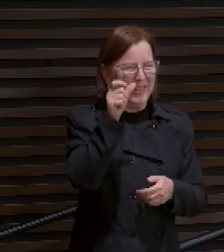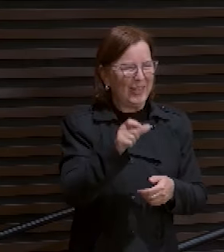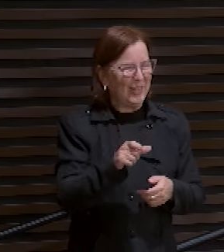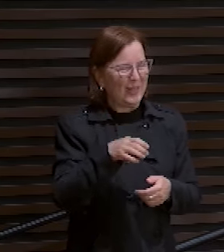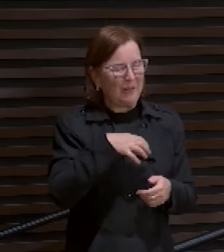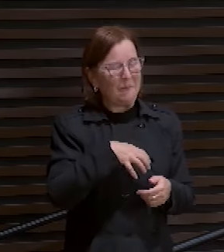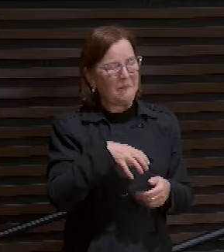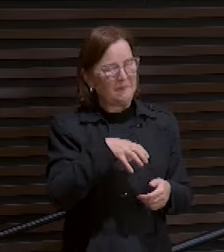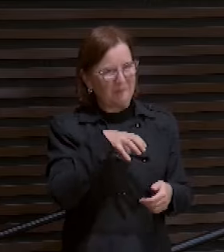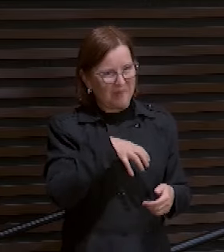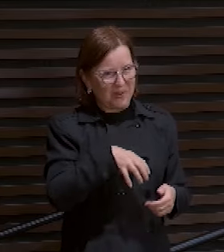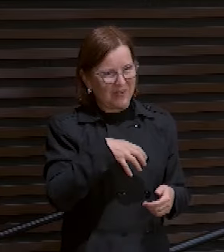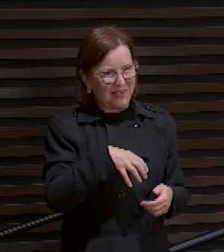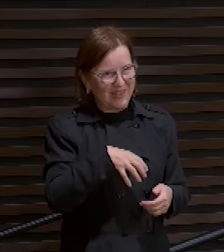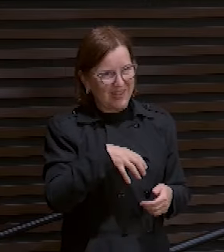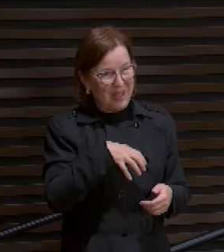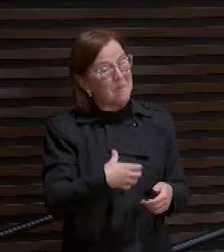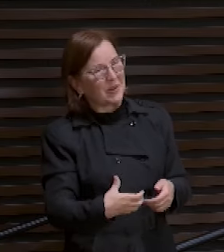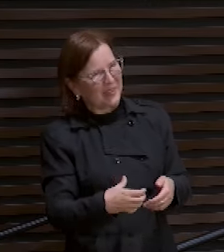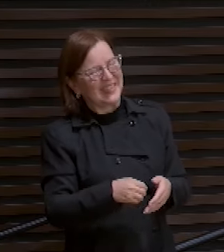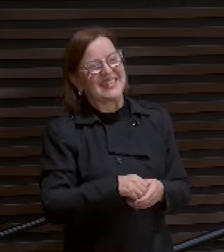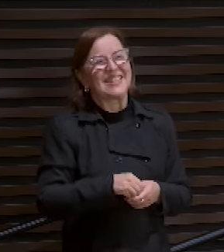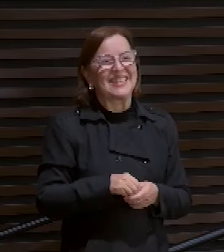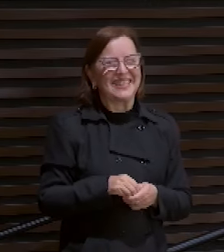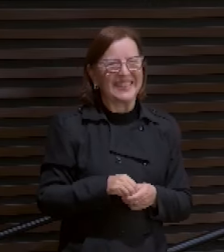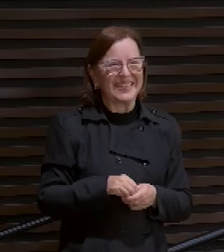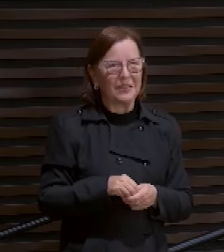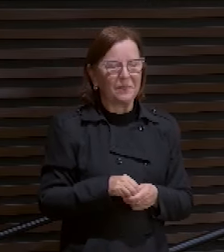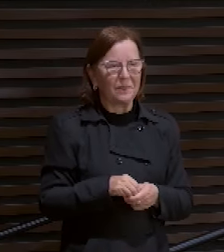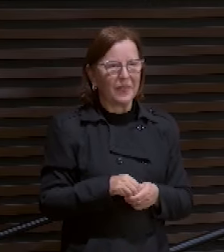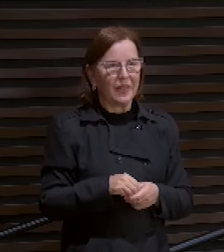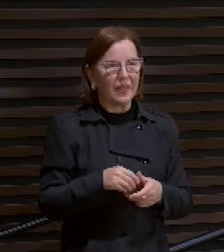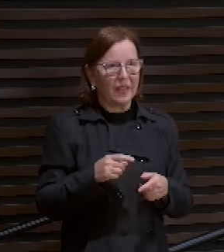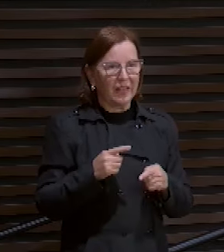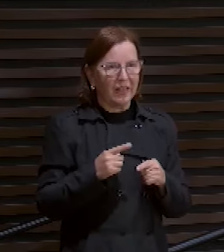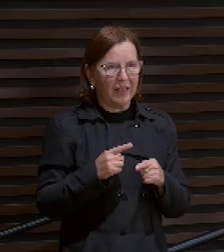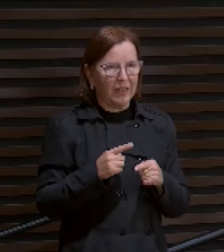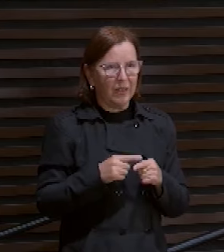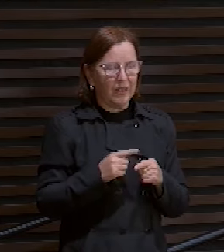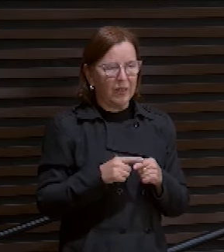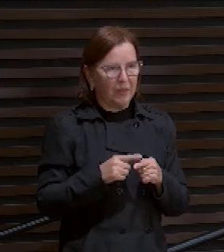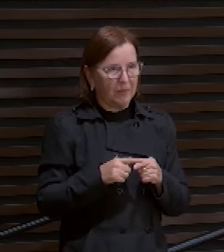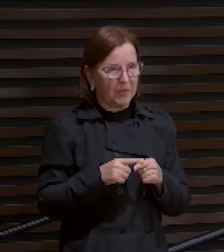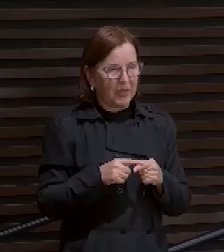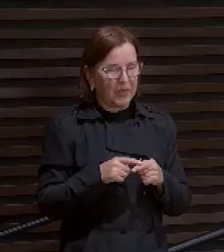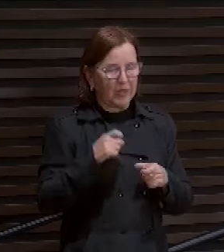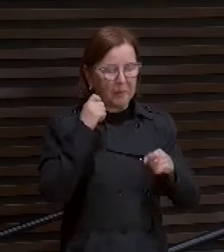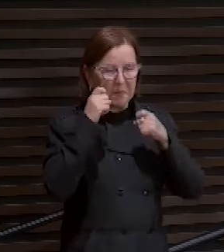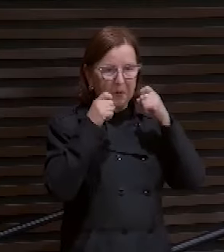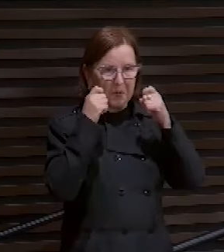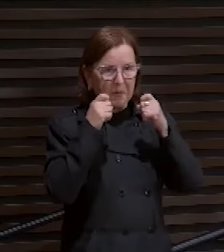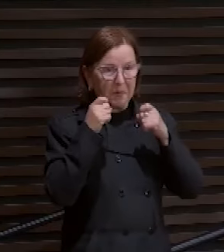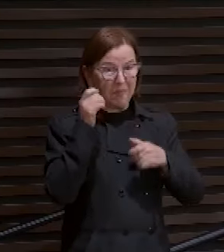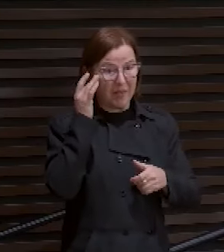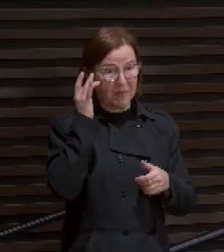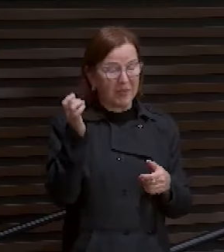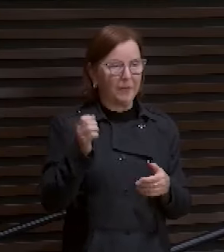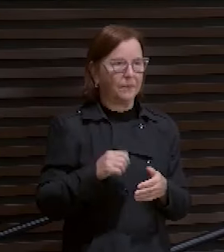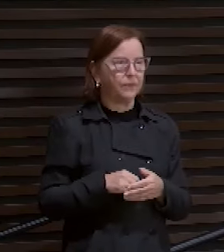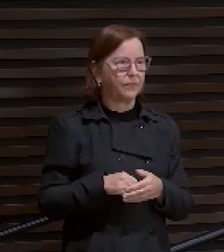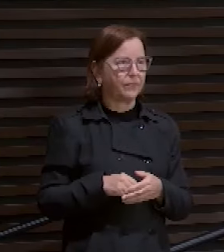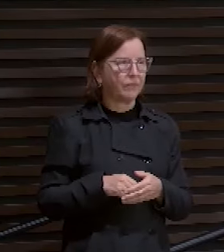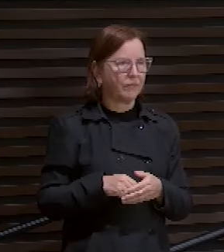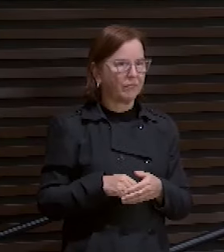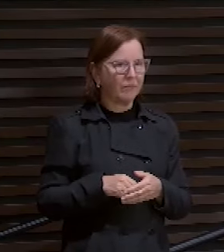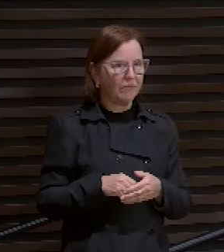Por quê? Porque está pré-ocupado. Esquece o amanhã, filhos. Quem disse que você vai levantar viva amanhã? Agora eu vou